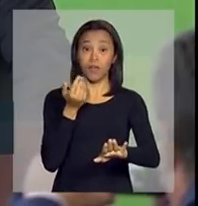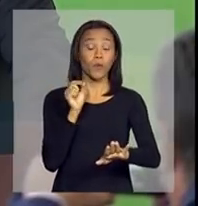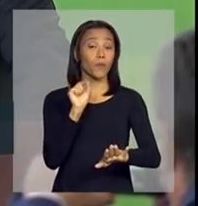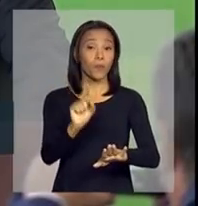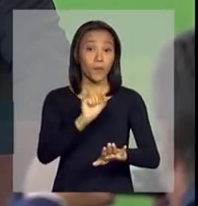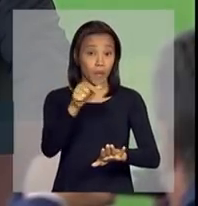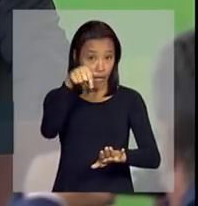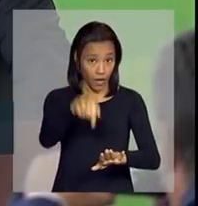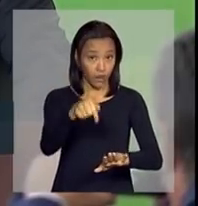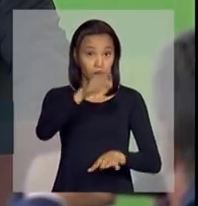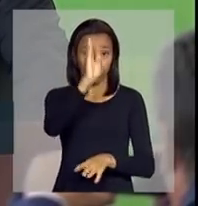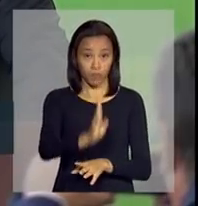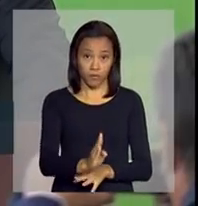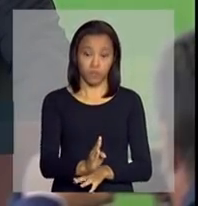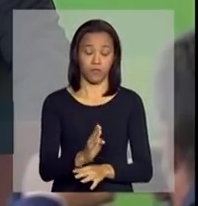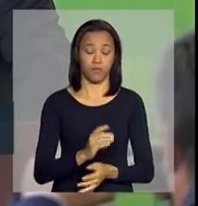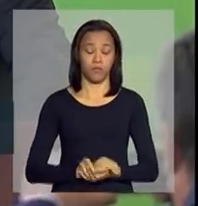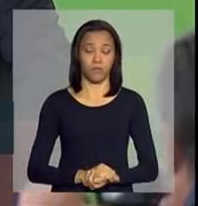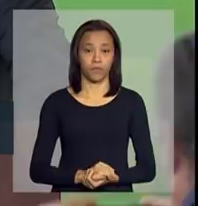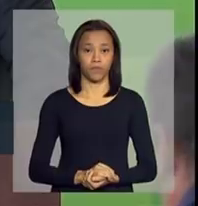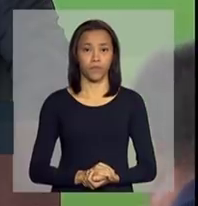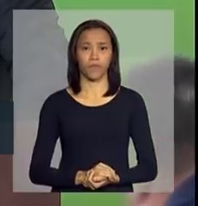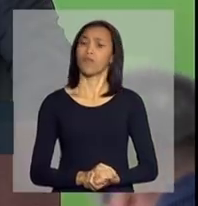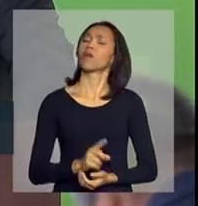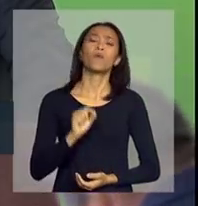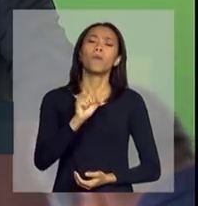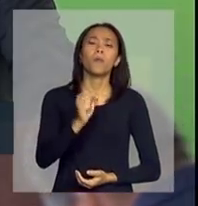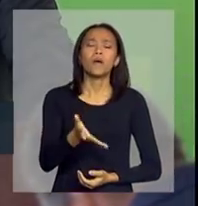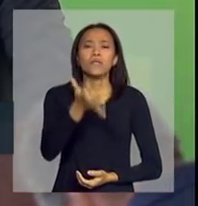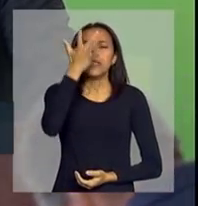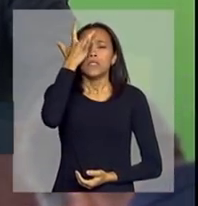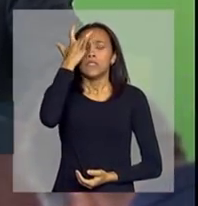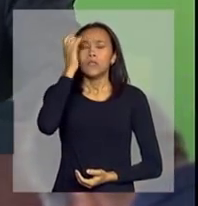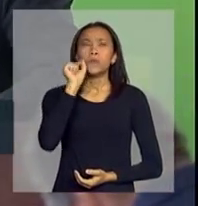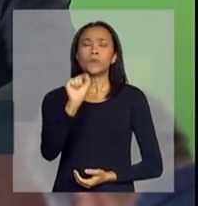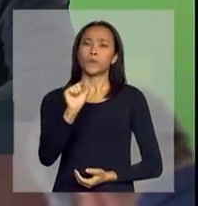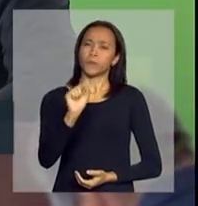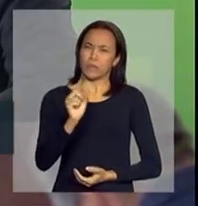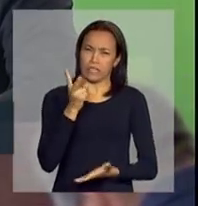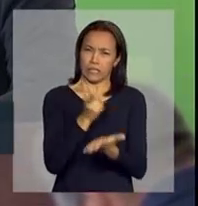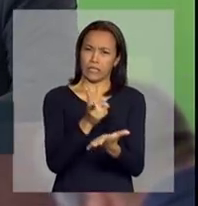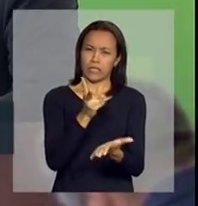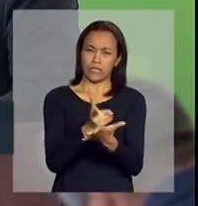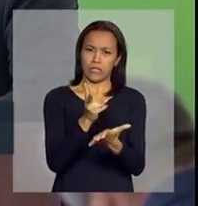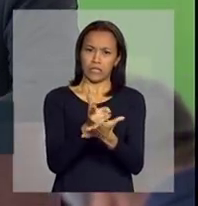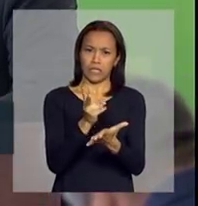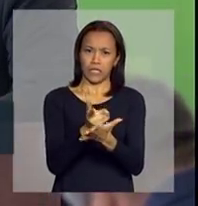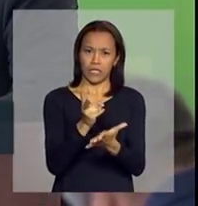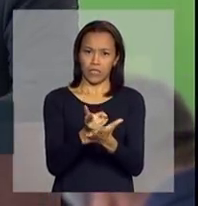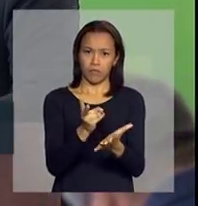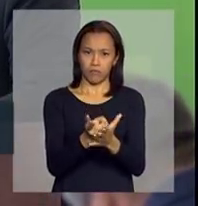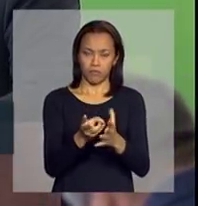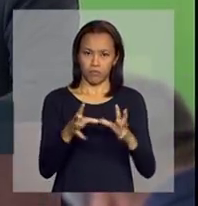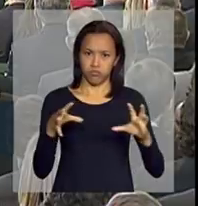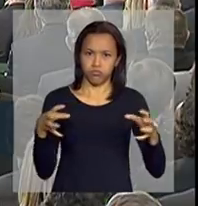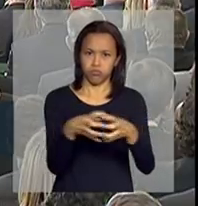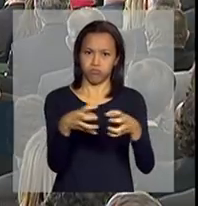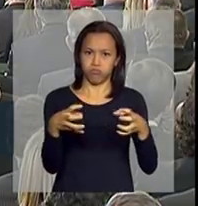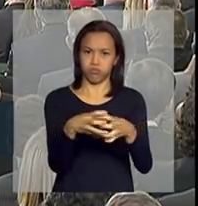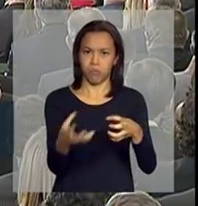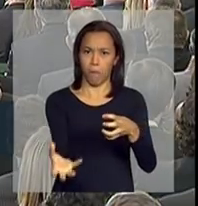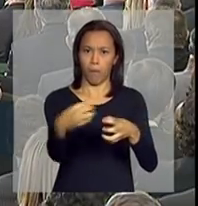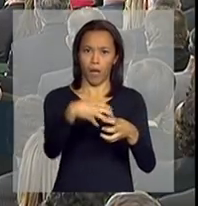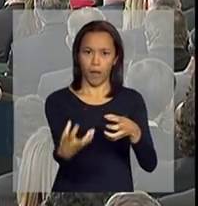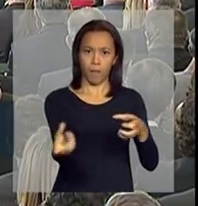econômico no Brasil era marcada por uma forte concentração das fusões, incorporações.